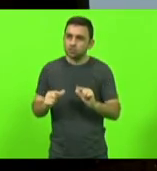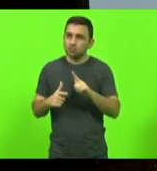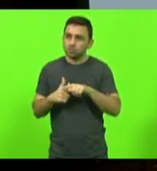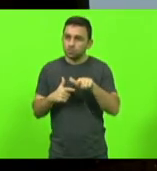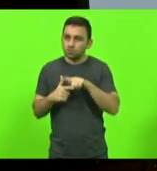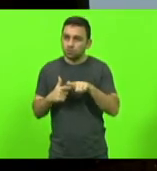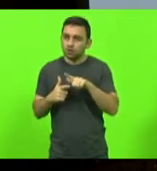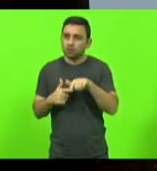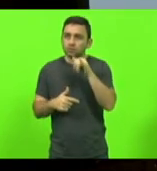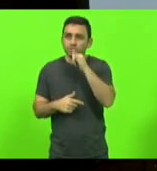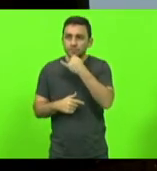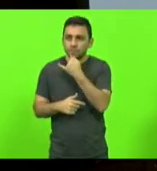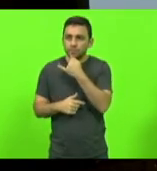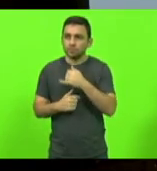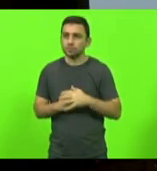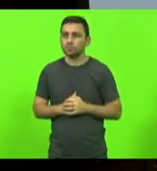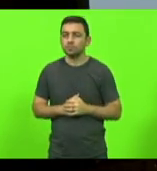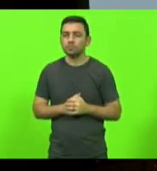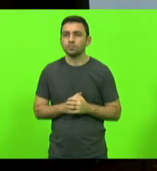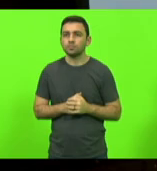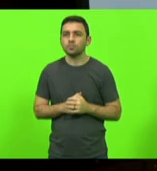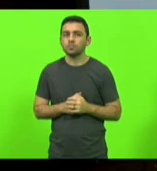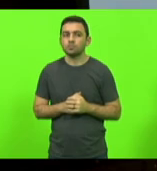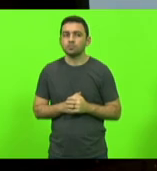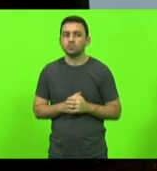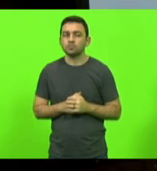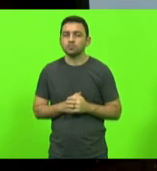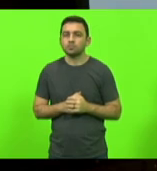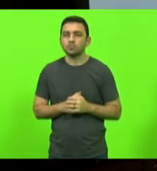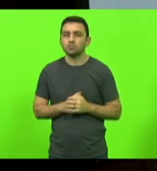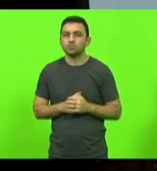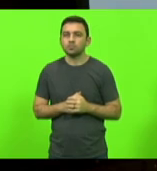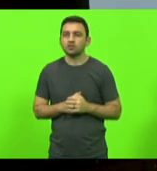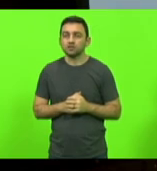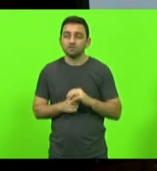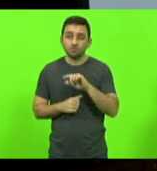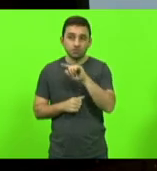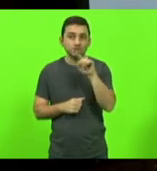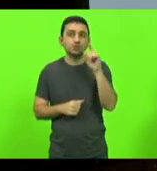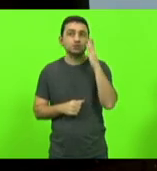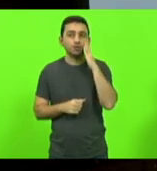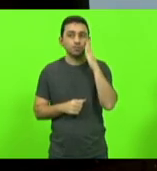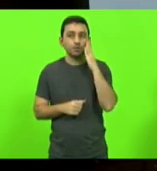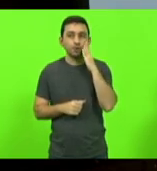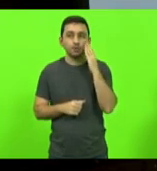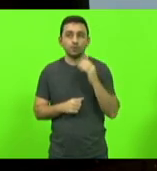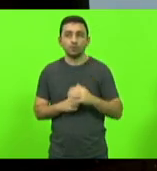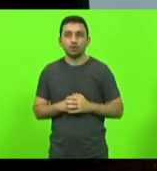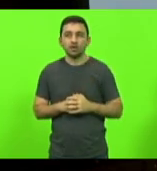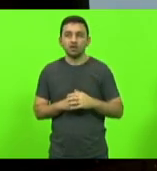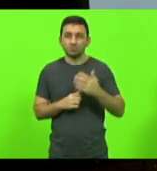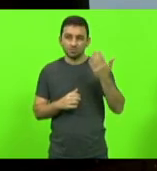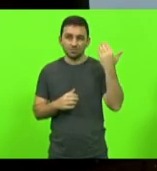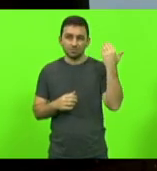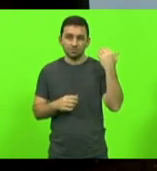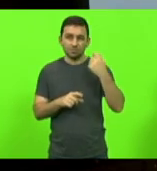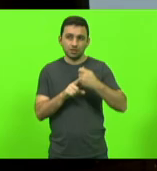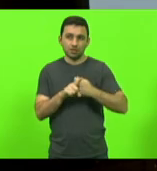triste quadro. só para se ter uma ideia de janeiro